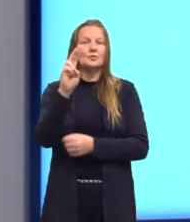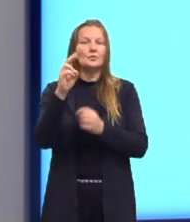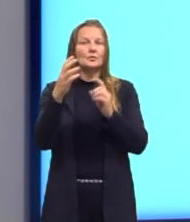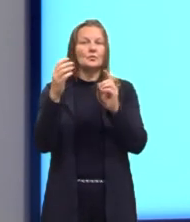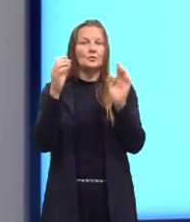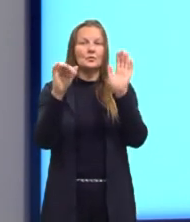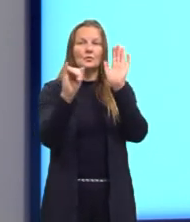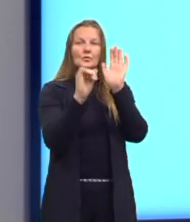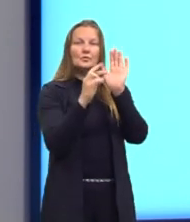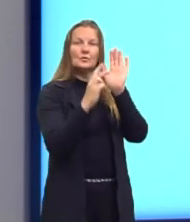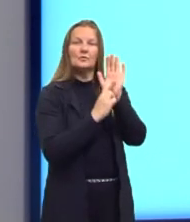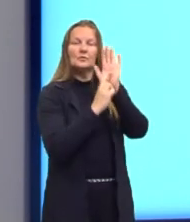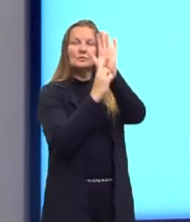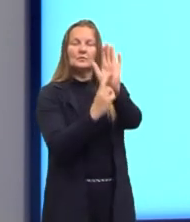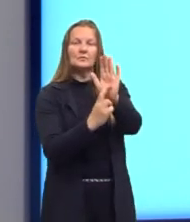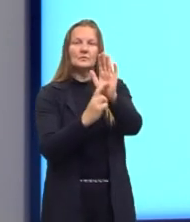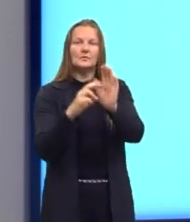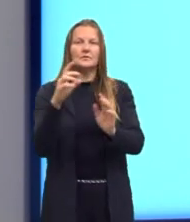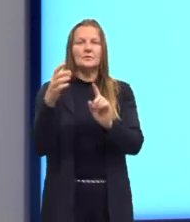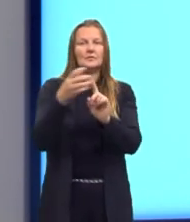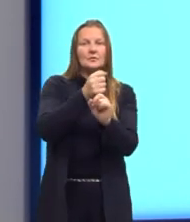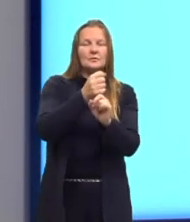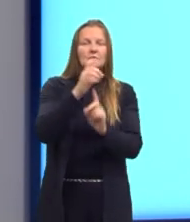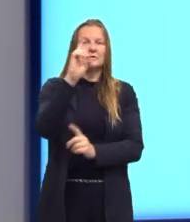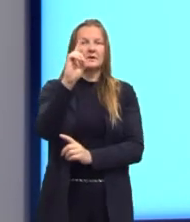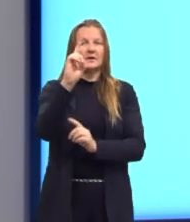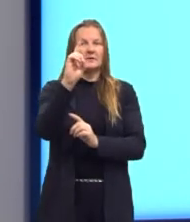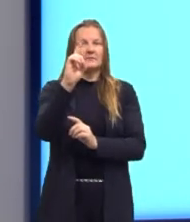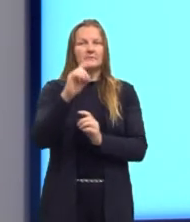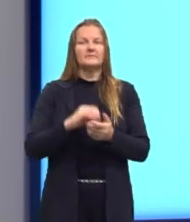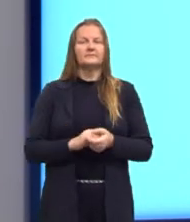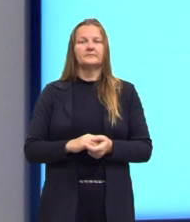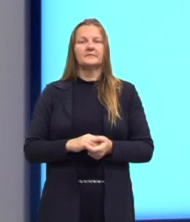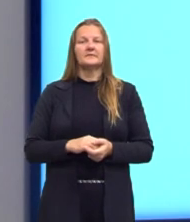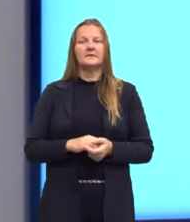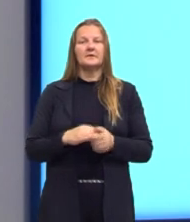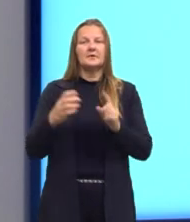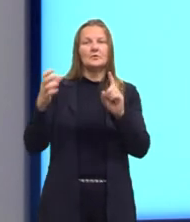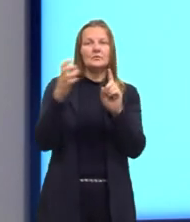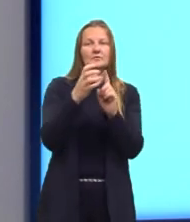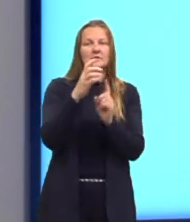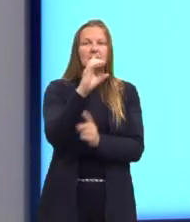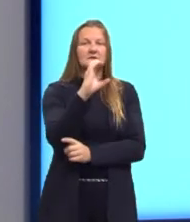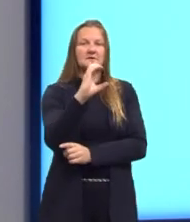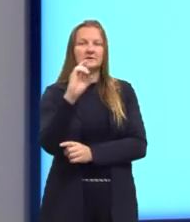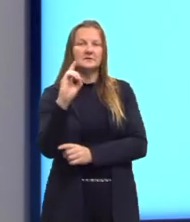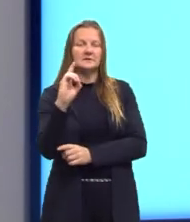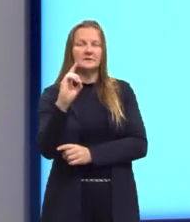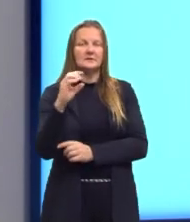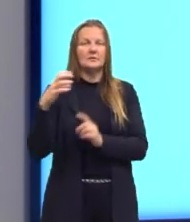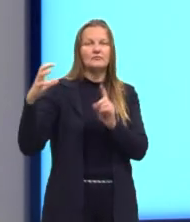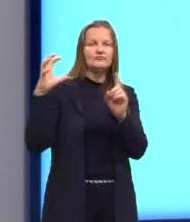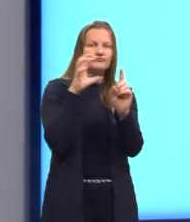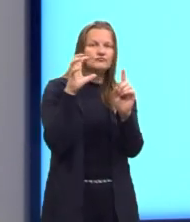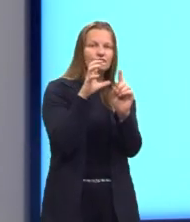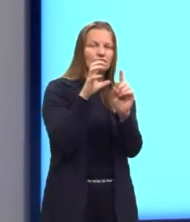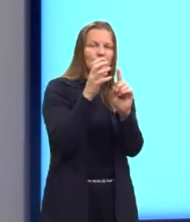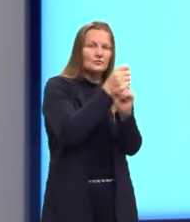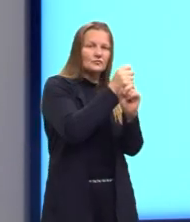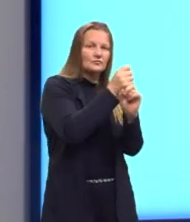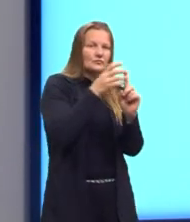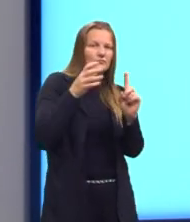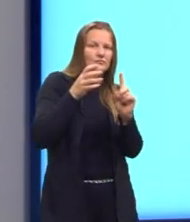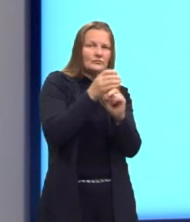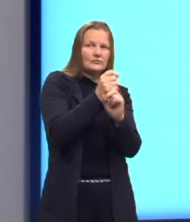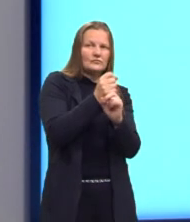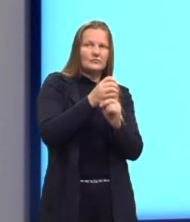D, né? O domínio da função, e o contradomínio pelo C e o D, tá? De contradomínio.